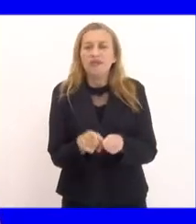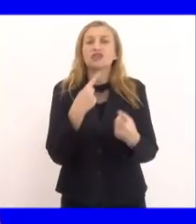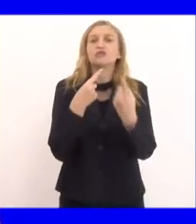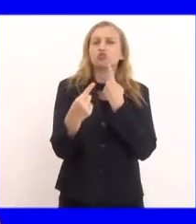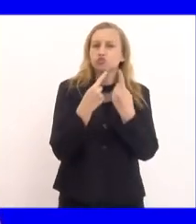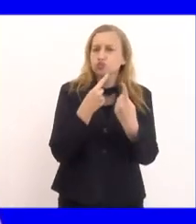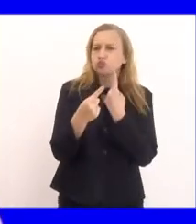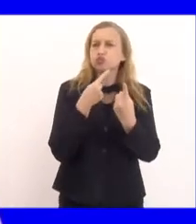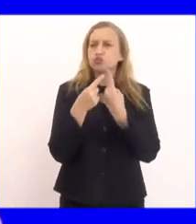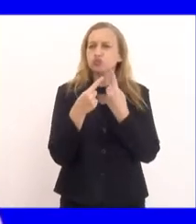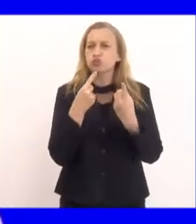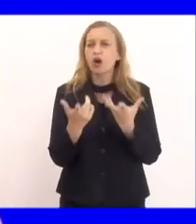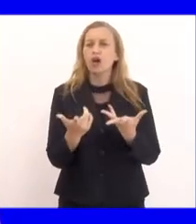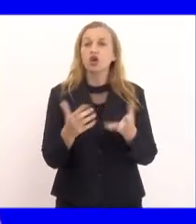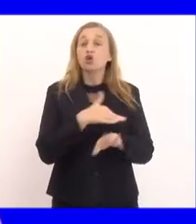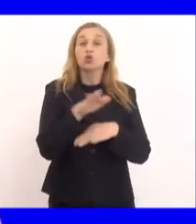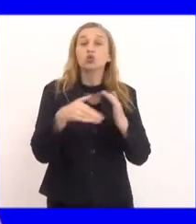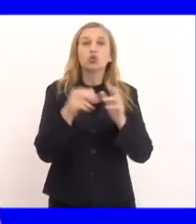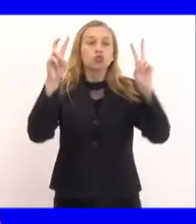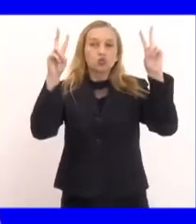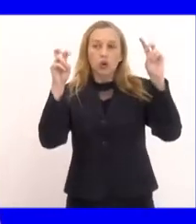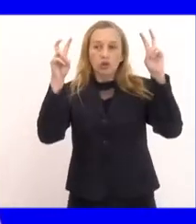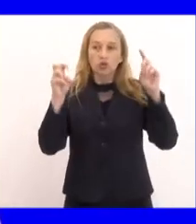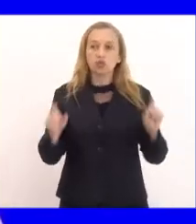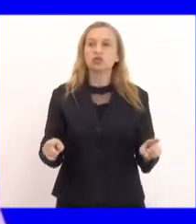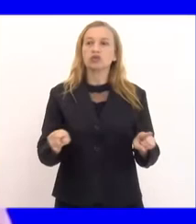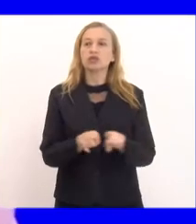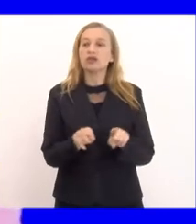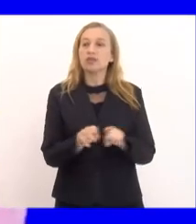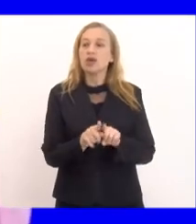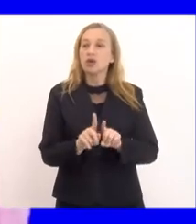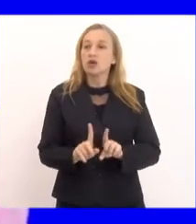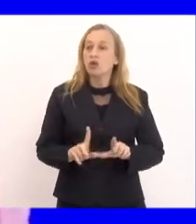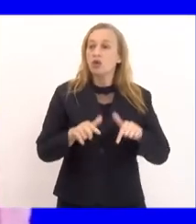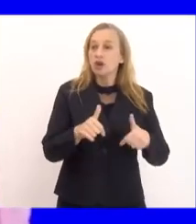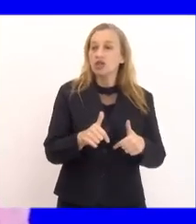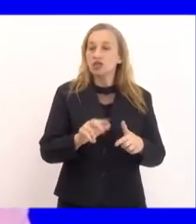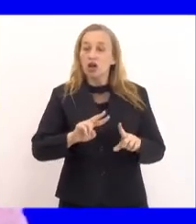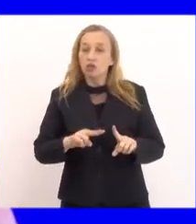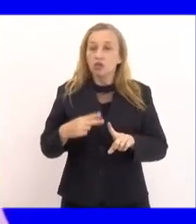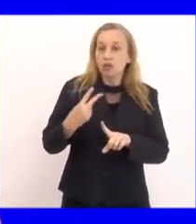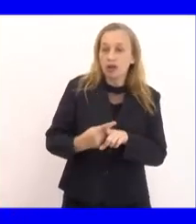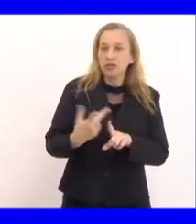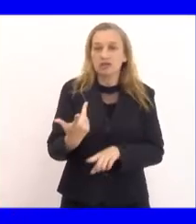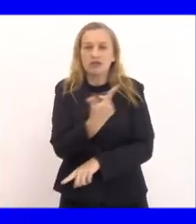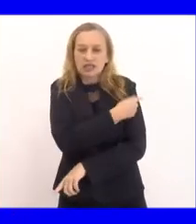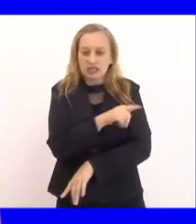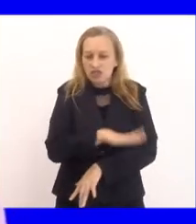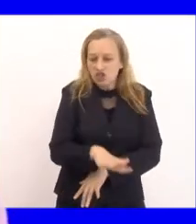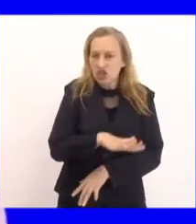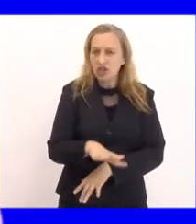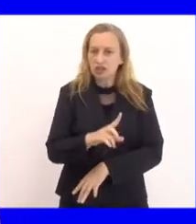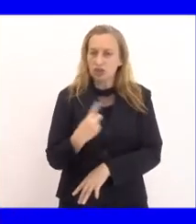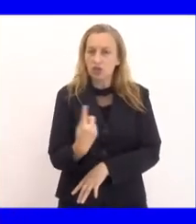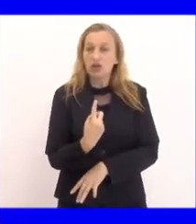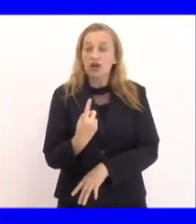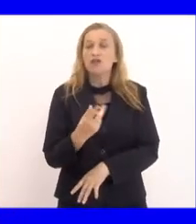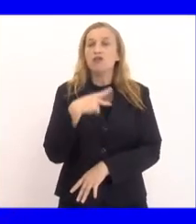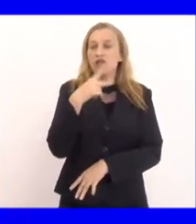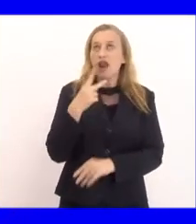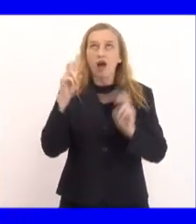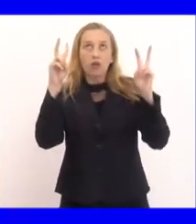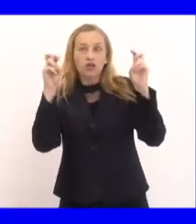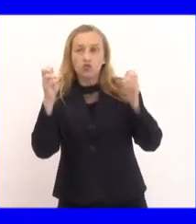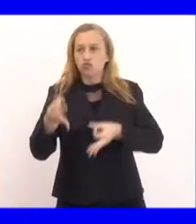vai ser discutido todos esses assuntos, inclusive os efeitos e desdobramentos da vacina em nossas crianças. Nós vamos